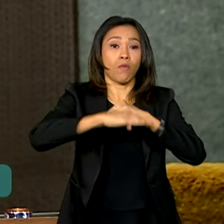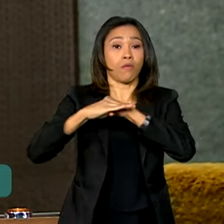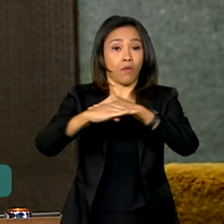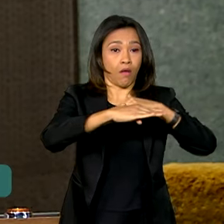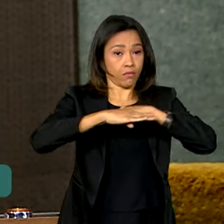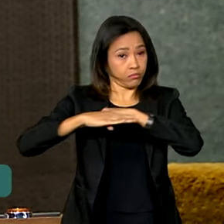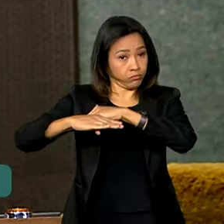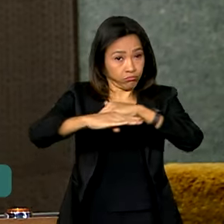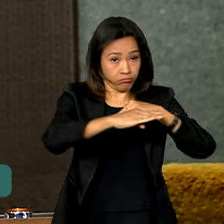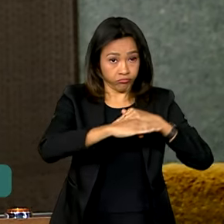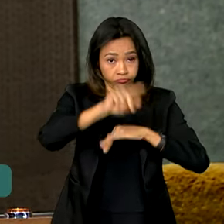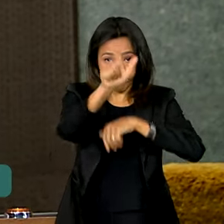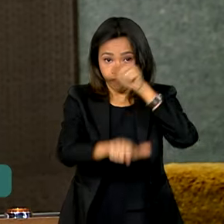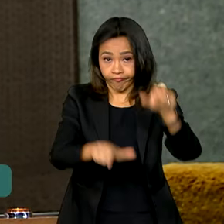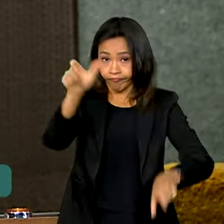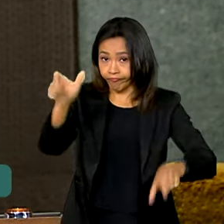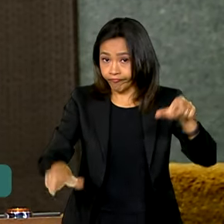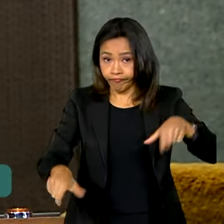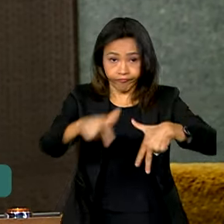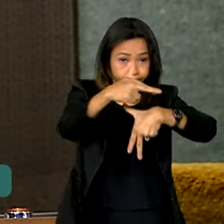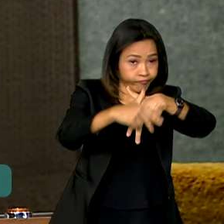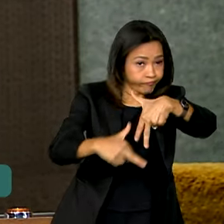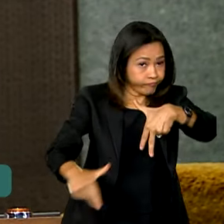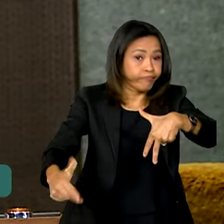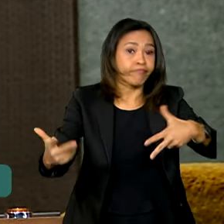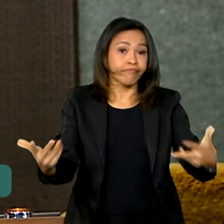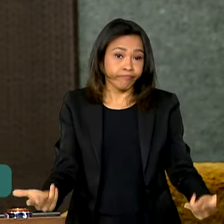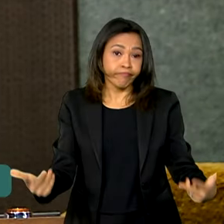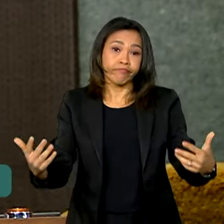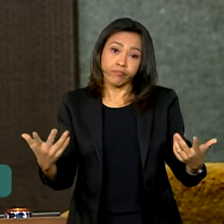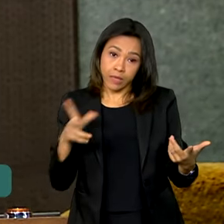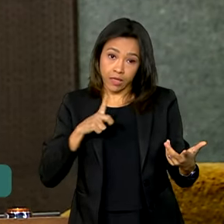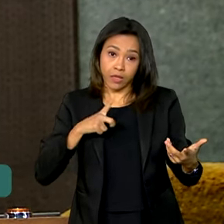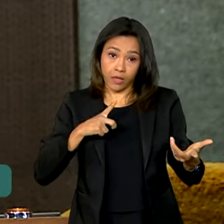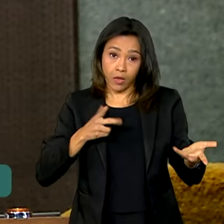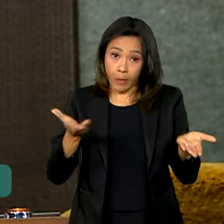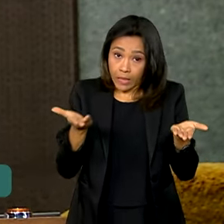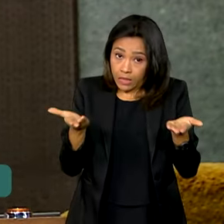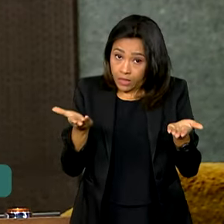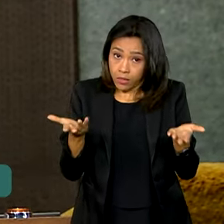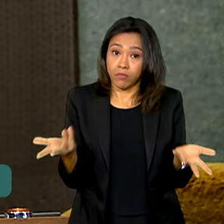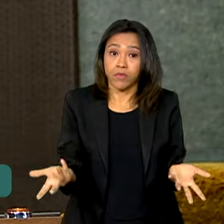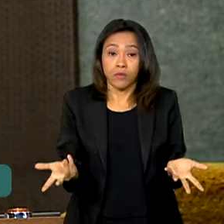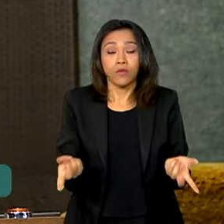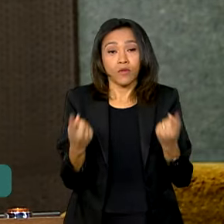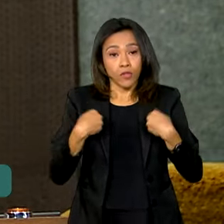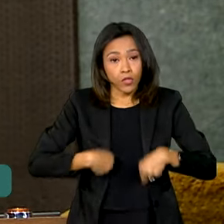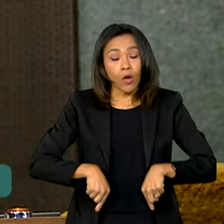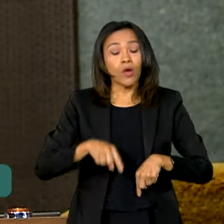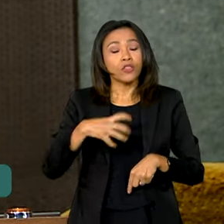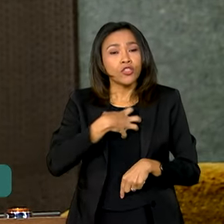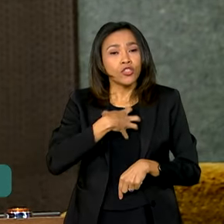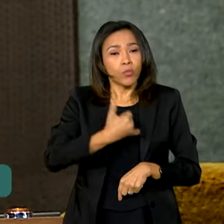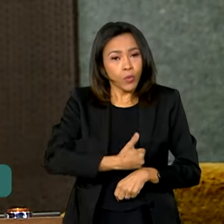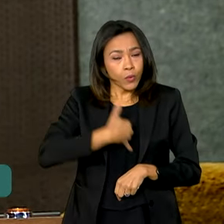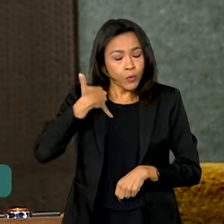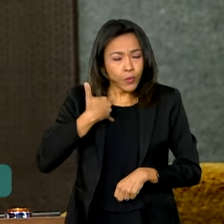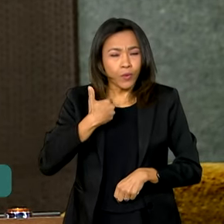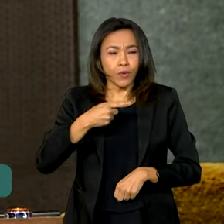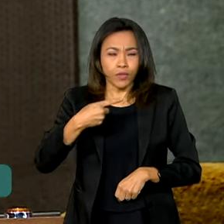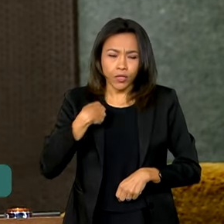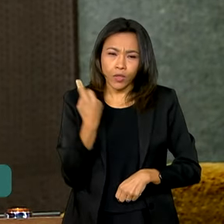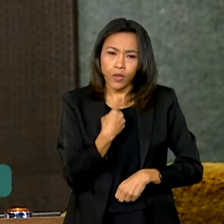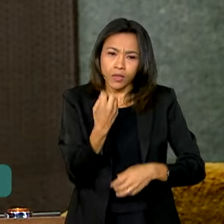igualdade, pela questão de gênero, pelo equilíbrio. E nos orgulhamos muito de ter desenvolvido uma